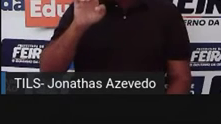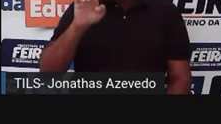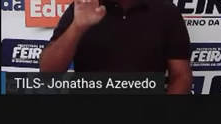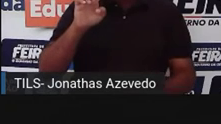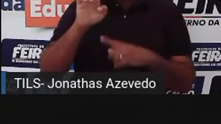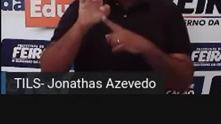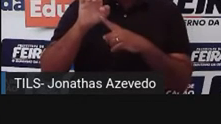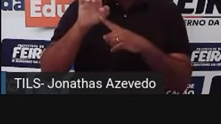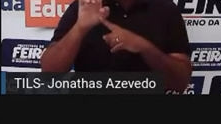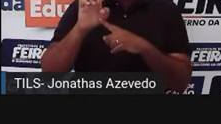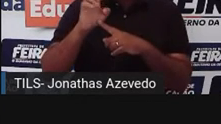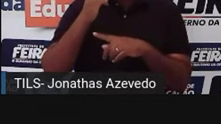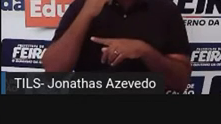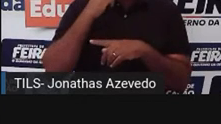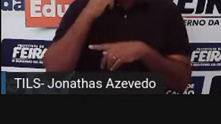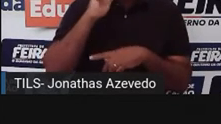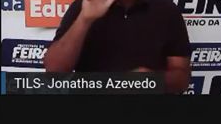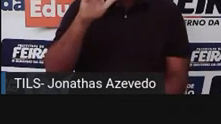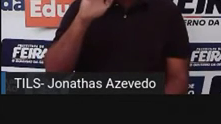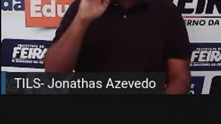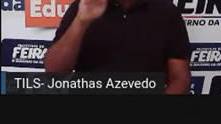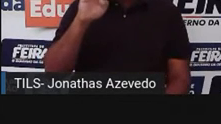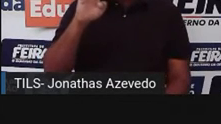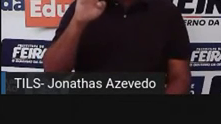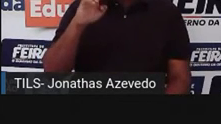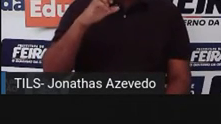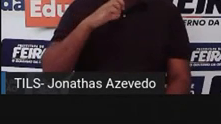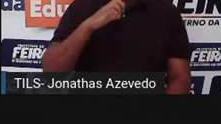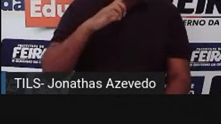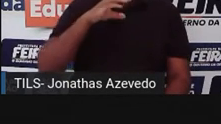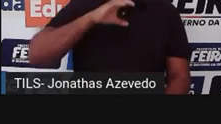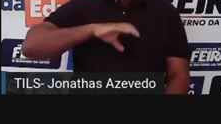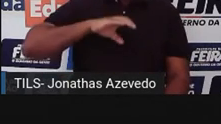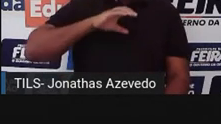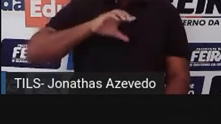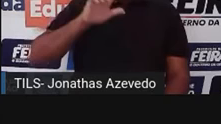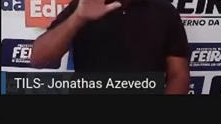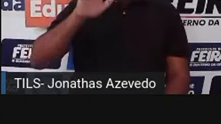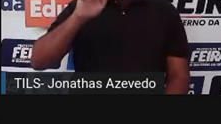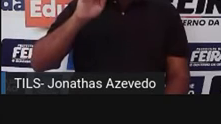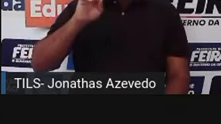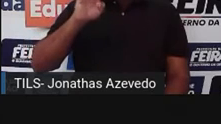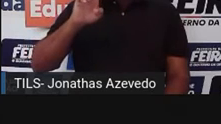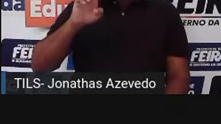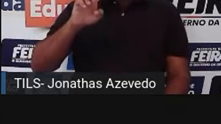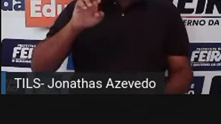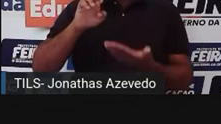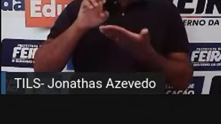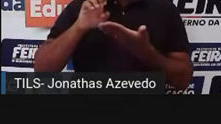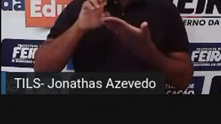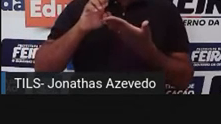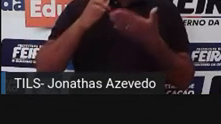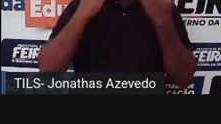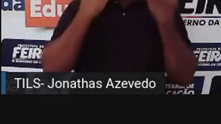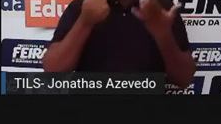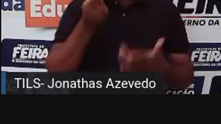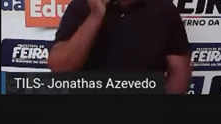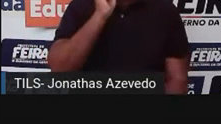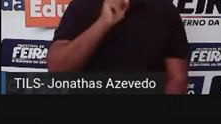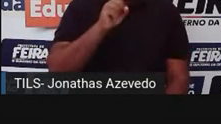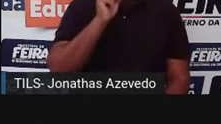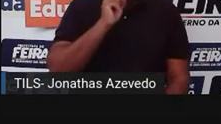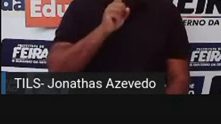não é? Olha a forma escrita, L-E-A-D, em português, escrevemos lead com I. Olha aí, Nova York,